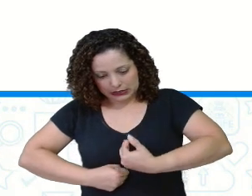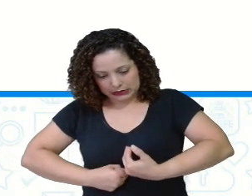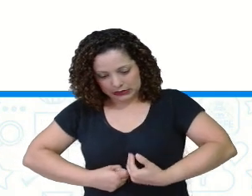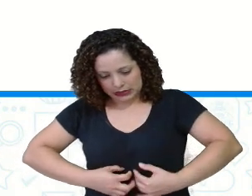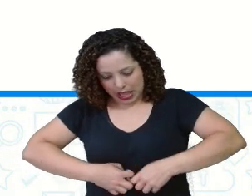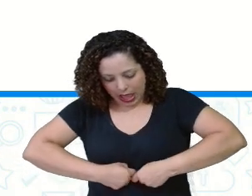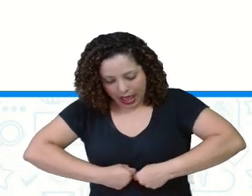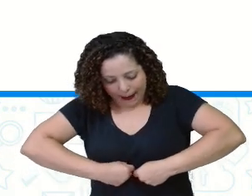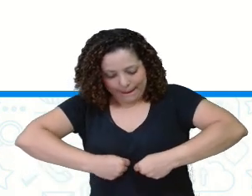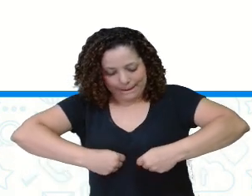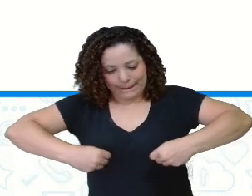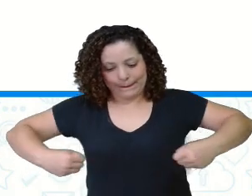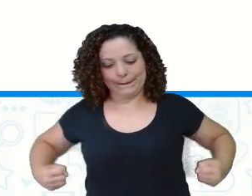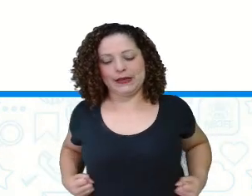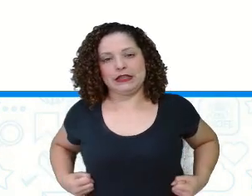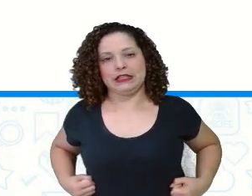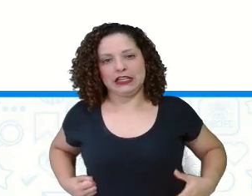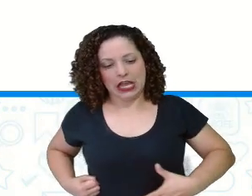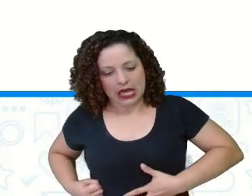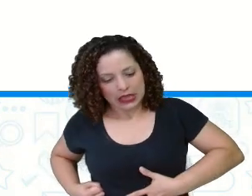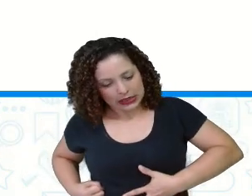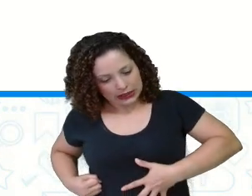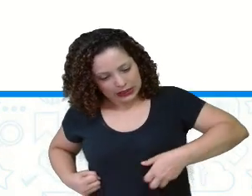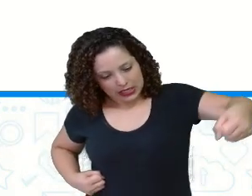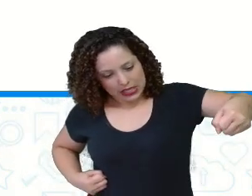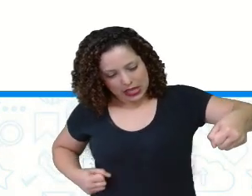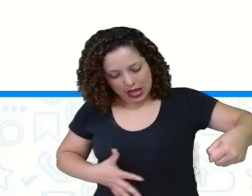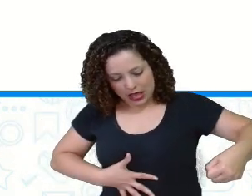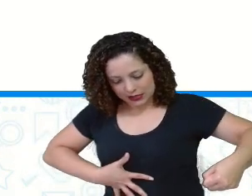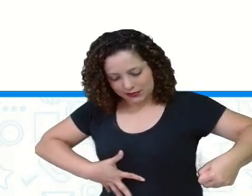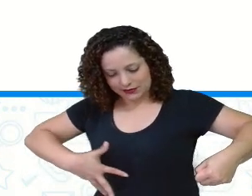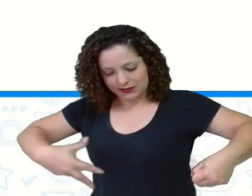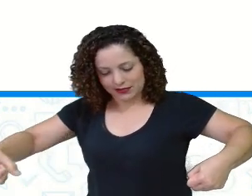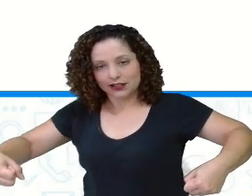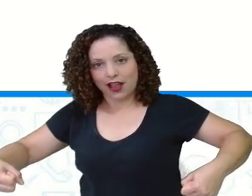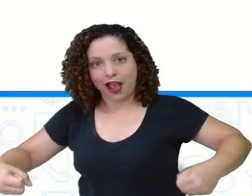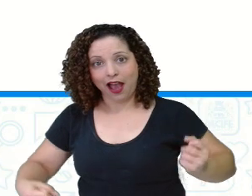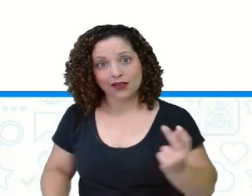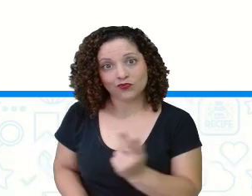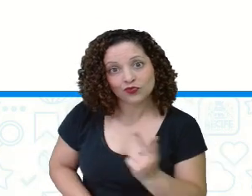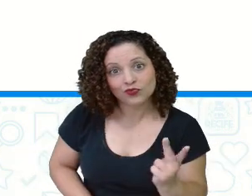tira de dentro a vovó e a Chapeuzinho Vermelho.